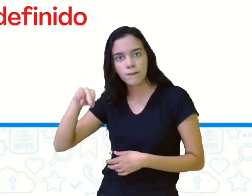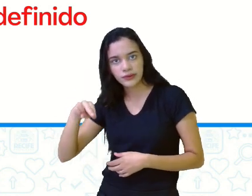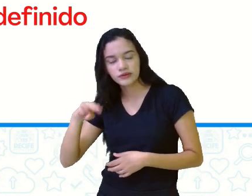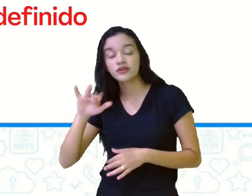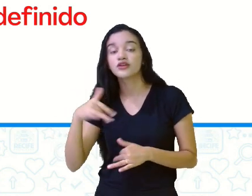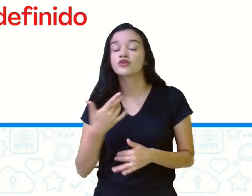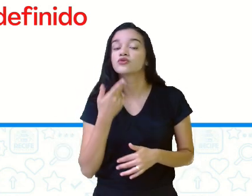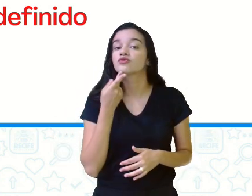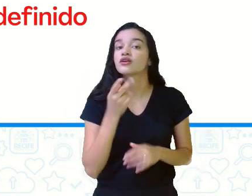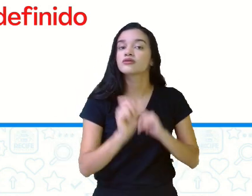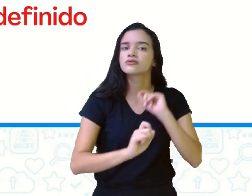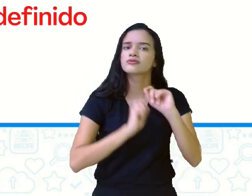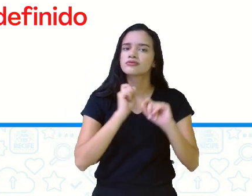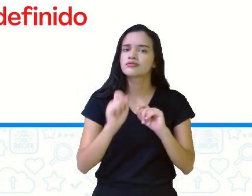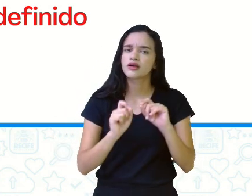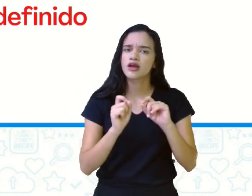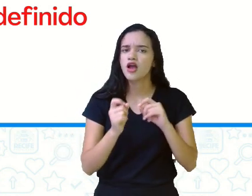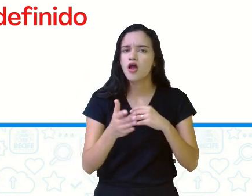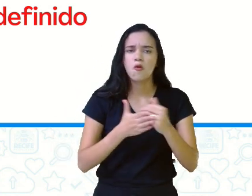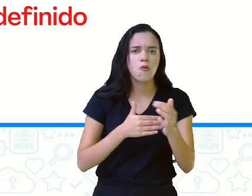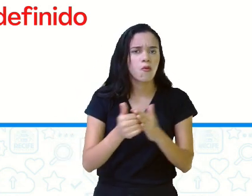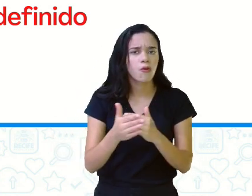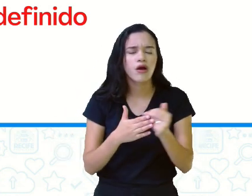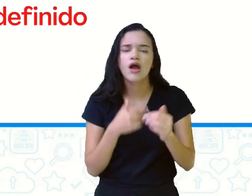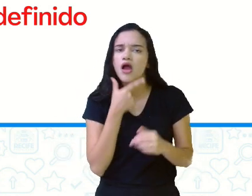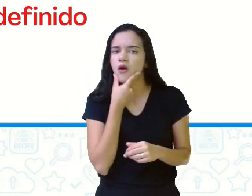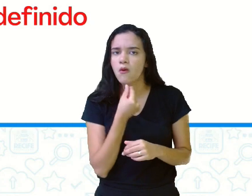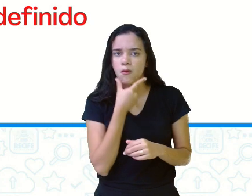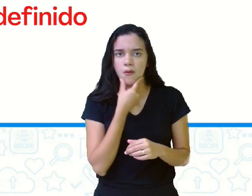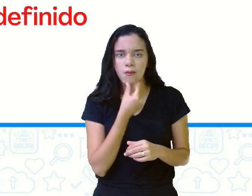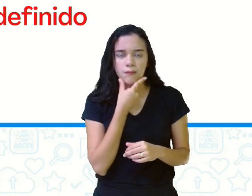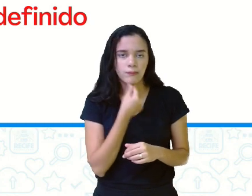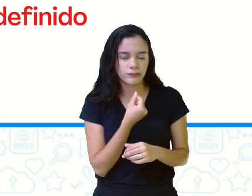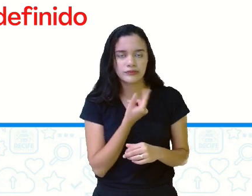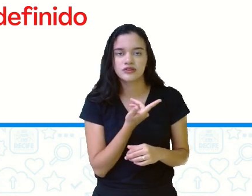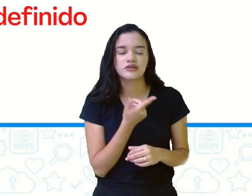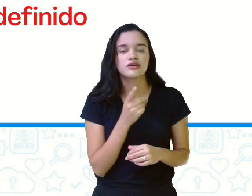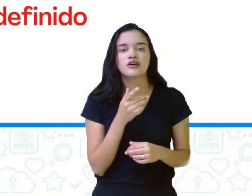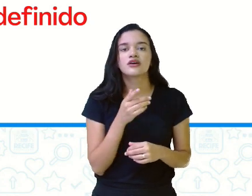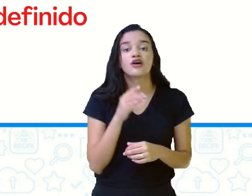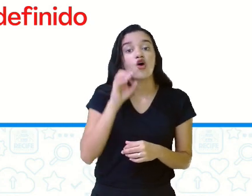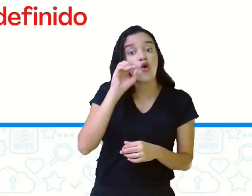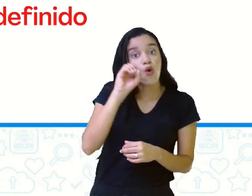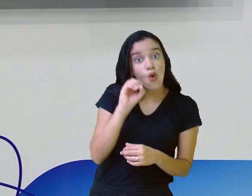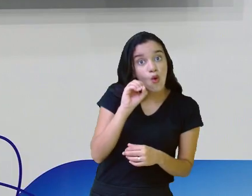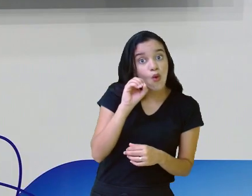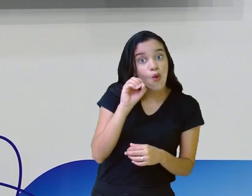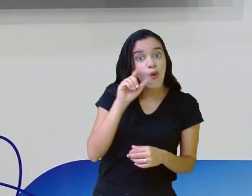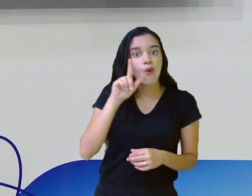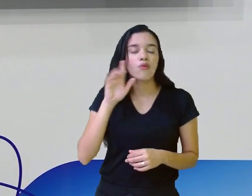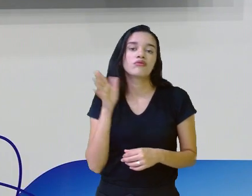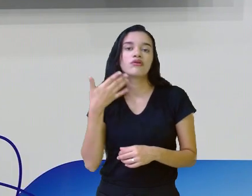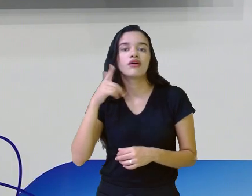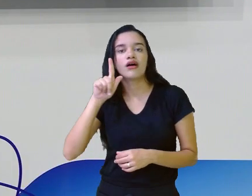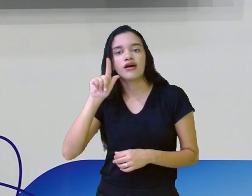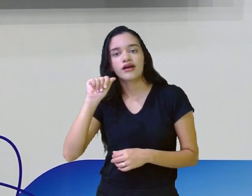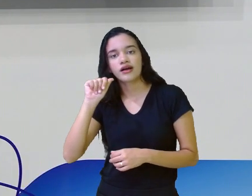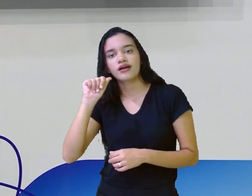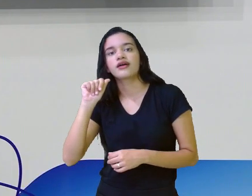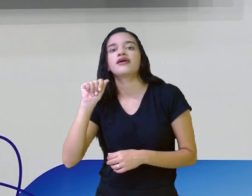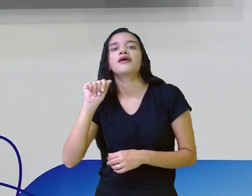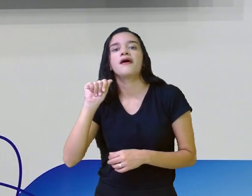me referindo aí a um homem qualquer. Eu não estou dizendo o que foi o Gabriel, o